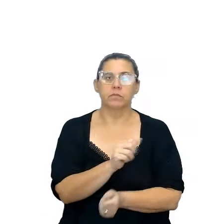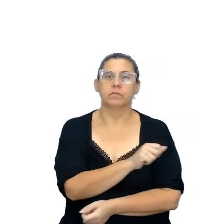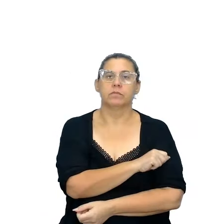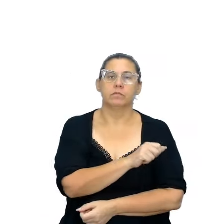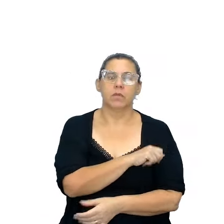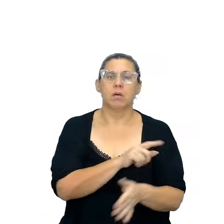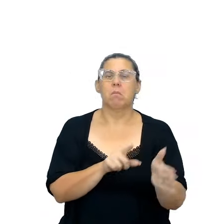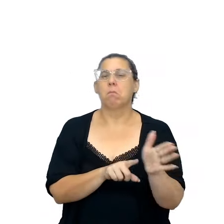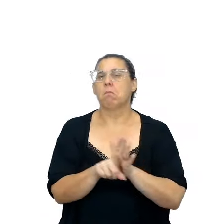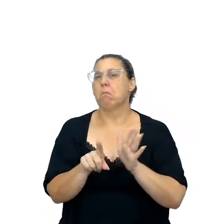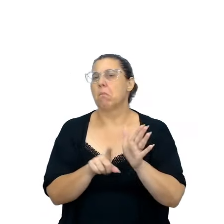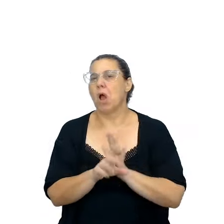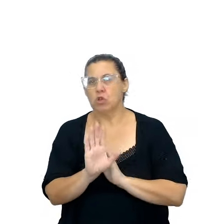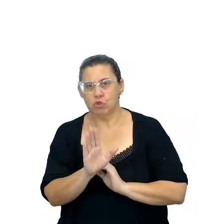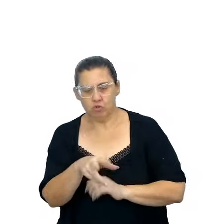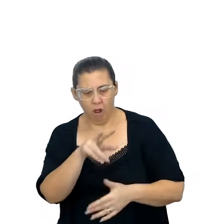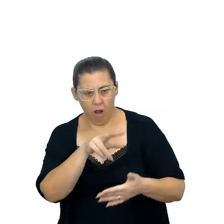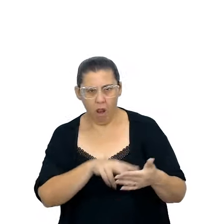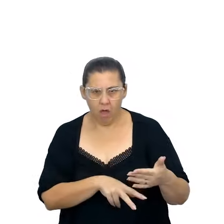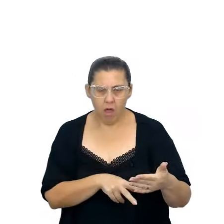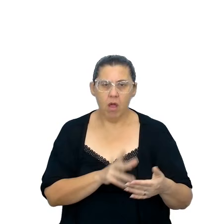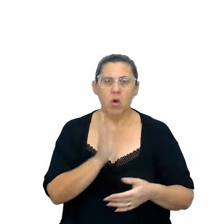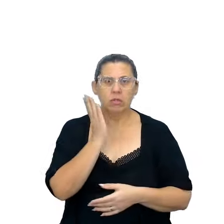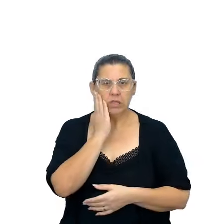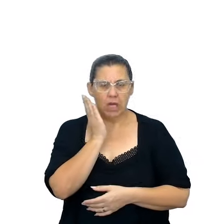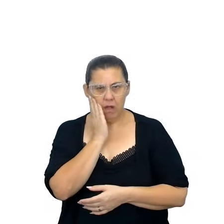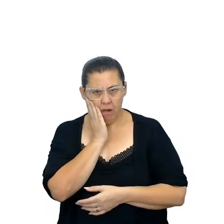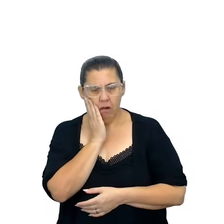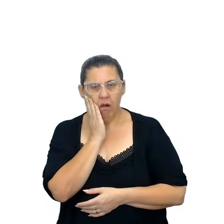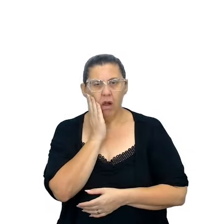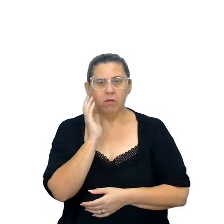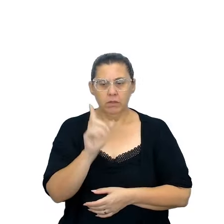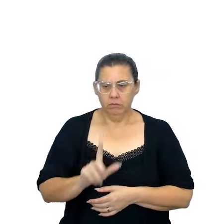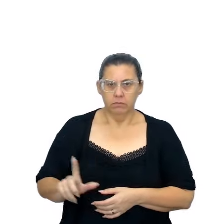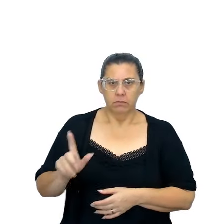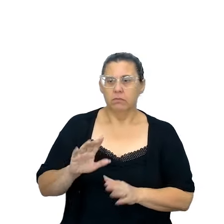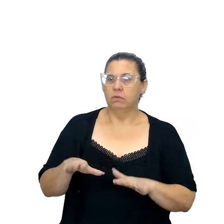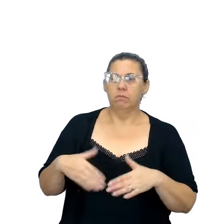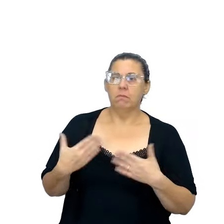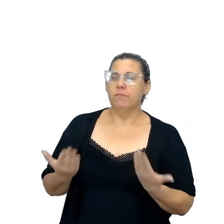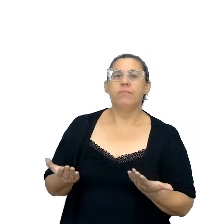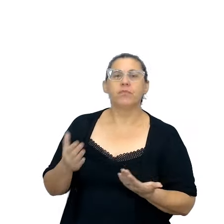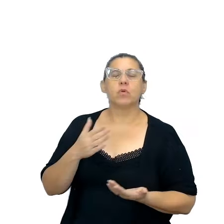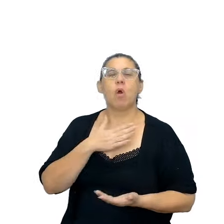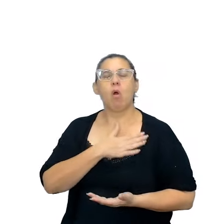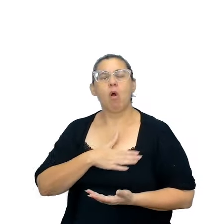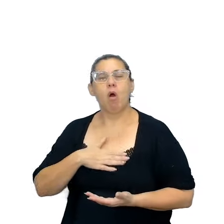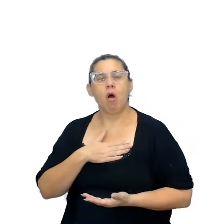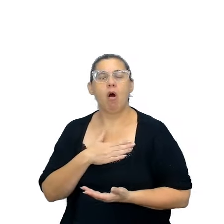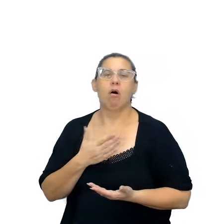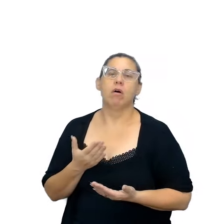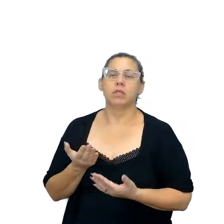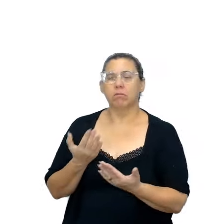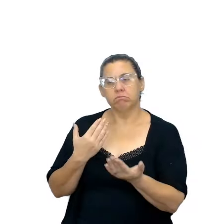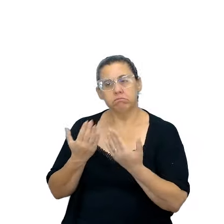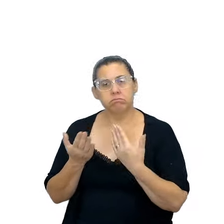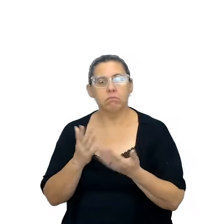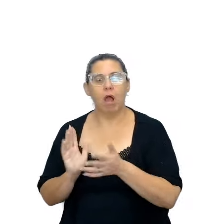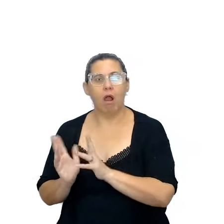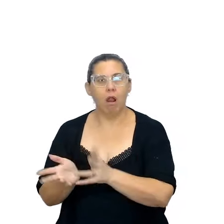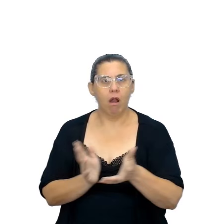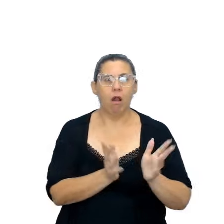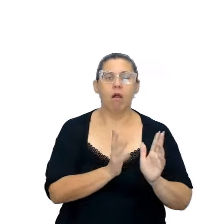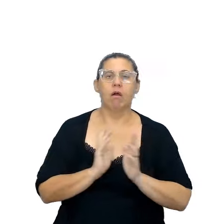ali perguntam, né, se já leram alguma obra literária, qual delas chamou atenção, e aí, por aí,